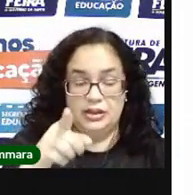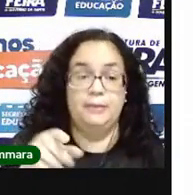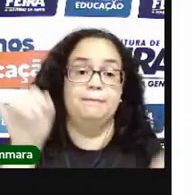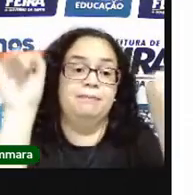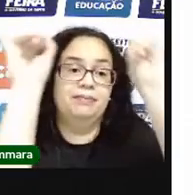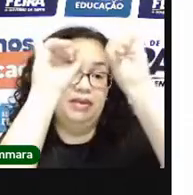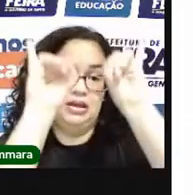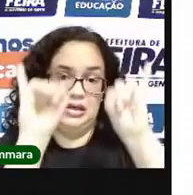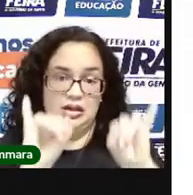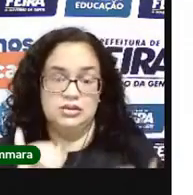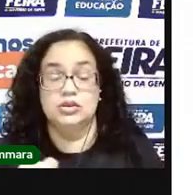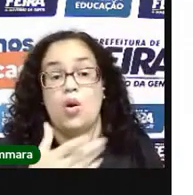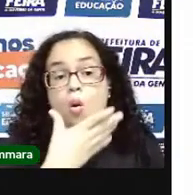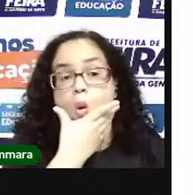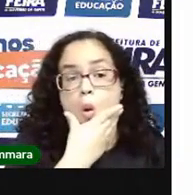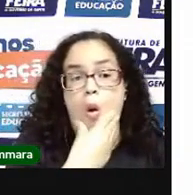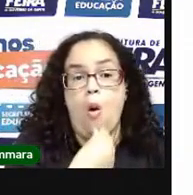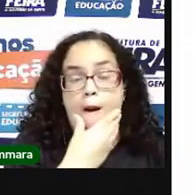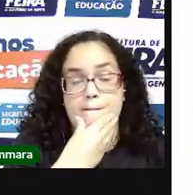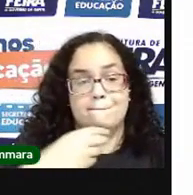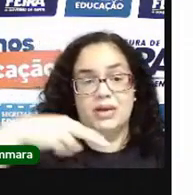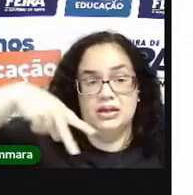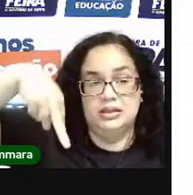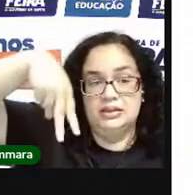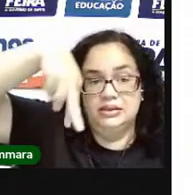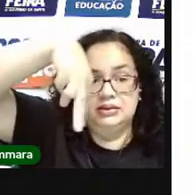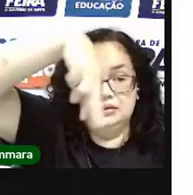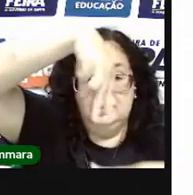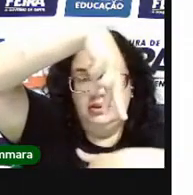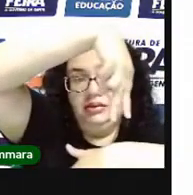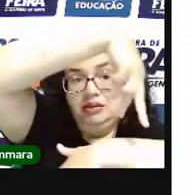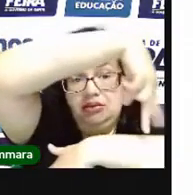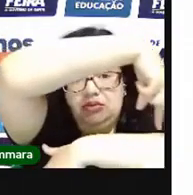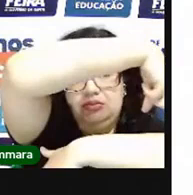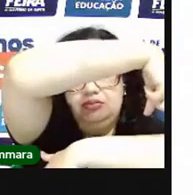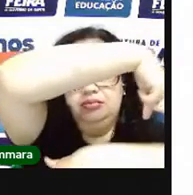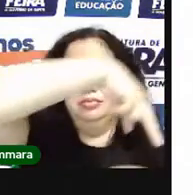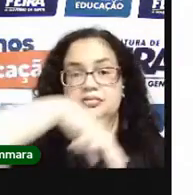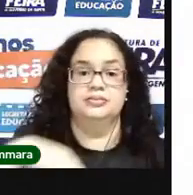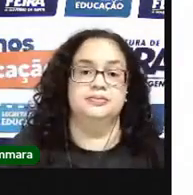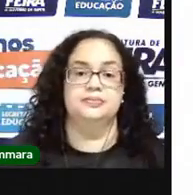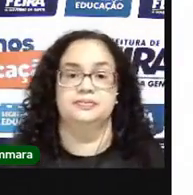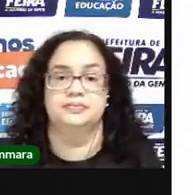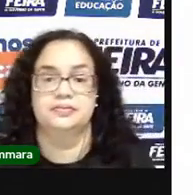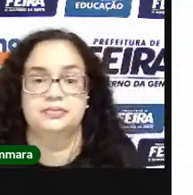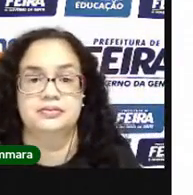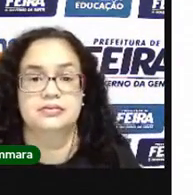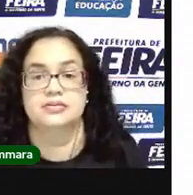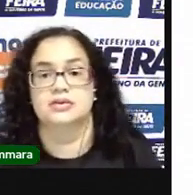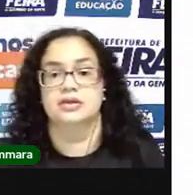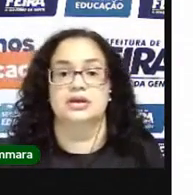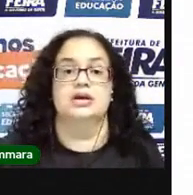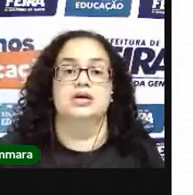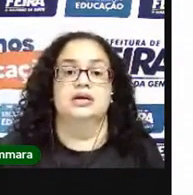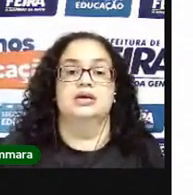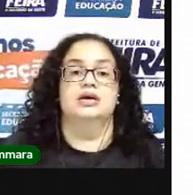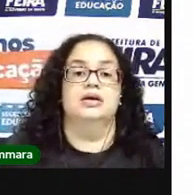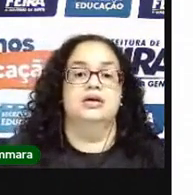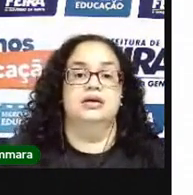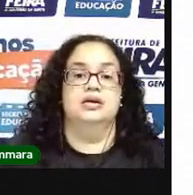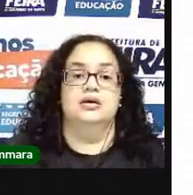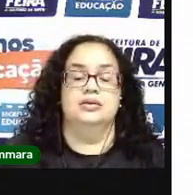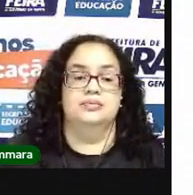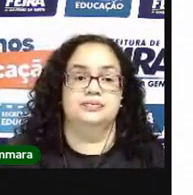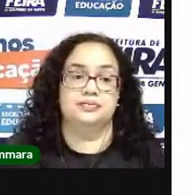de um homem andando sobre a faixa. A isso aqui, a